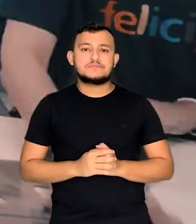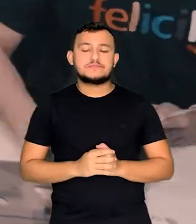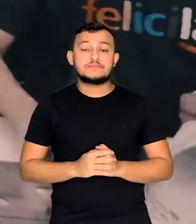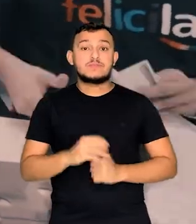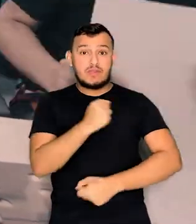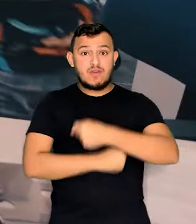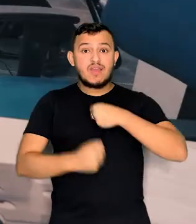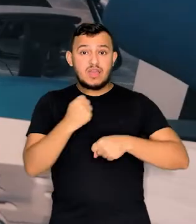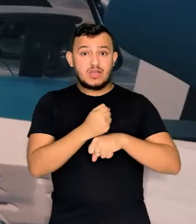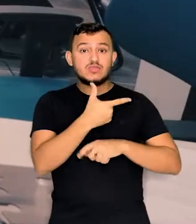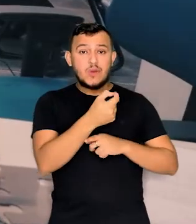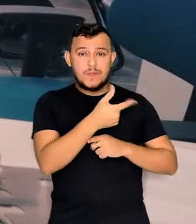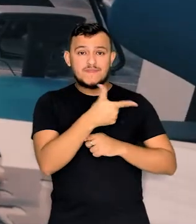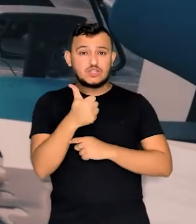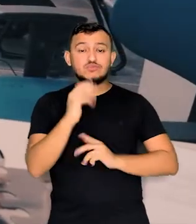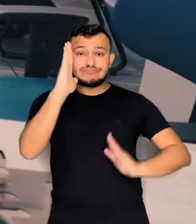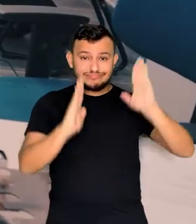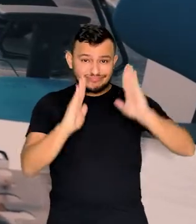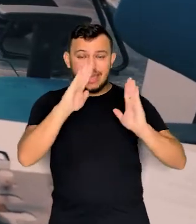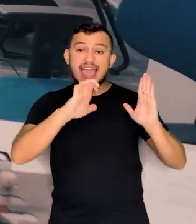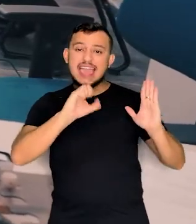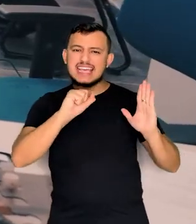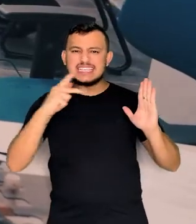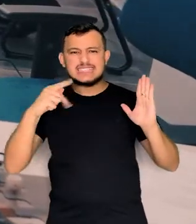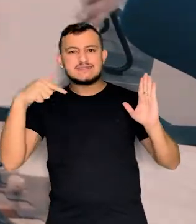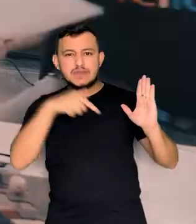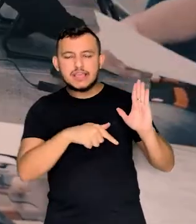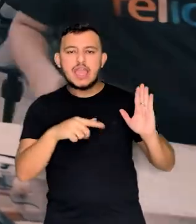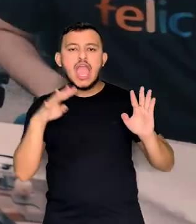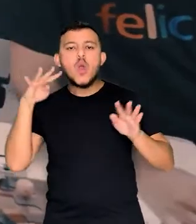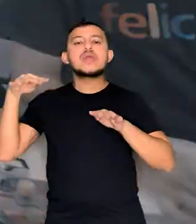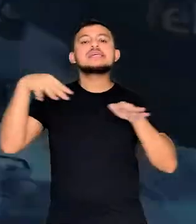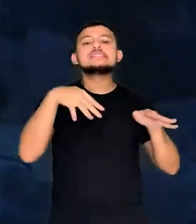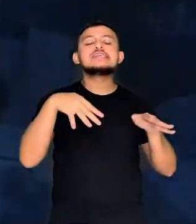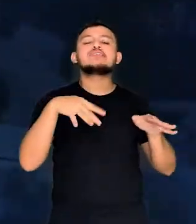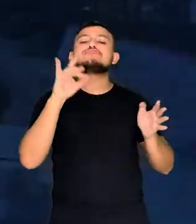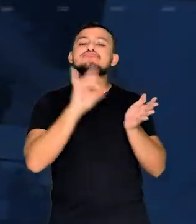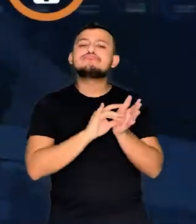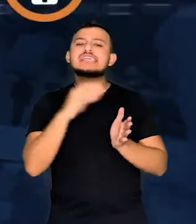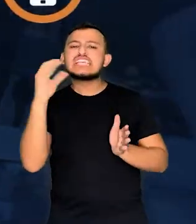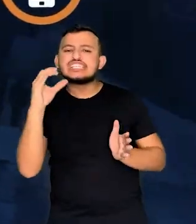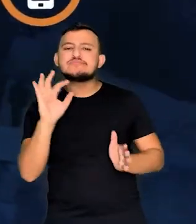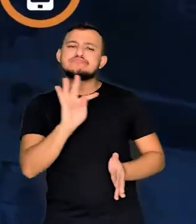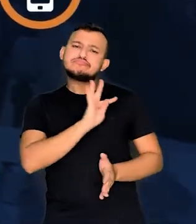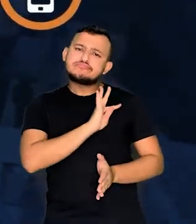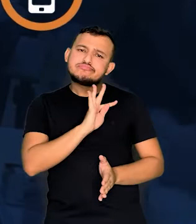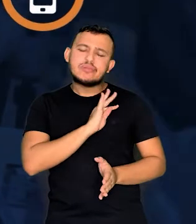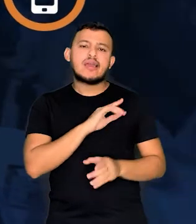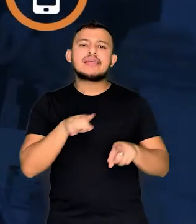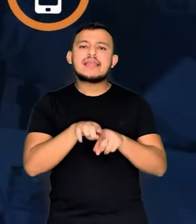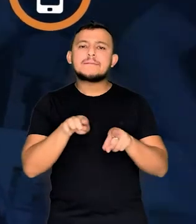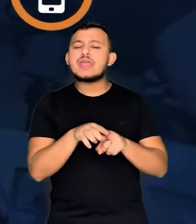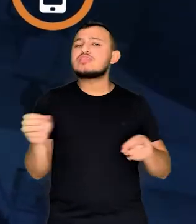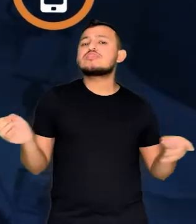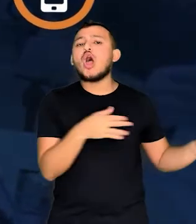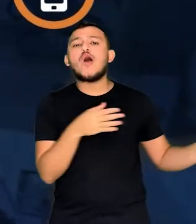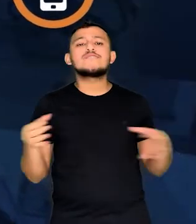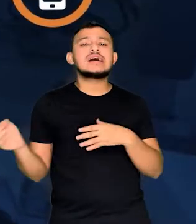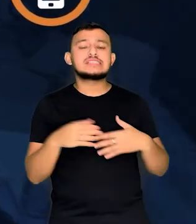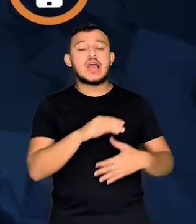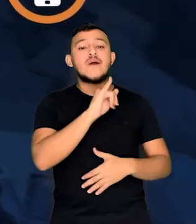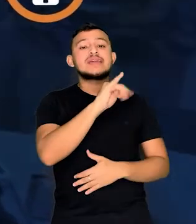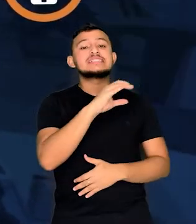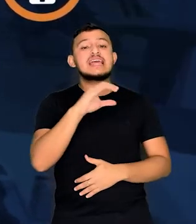Em 2021, a ESP foi reconhecida como Instituição Científica, Tecnológica e de Inovação,